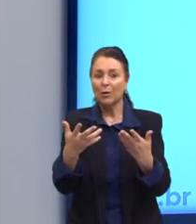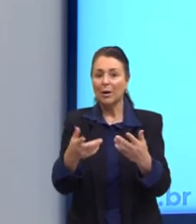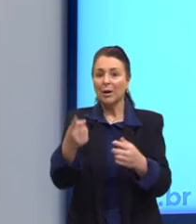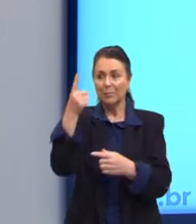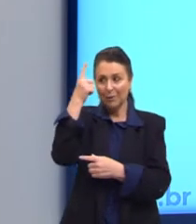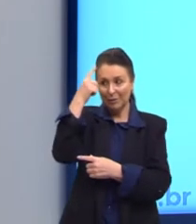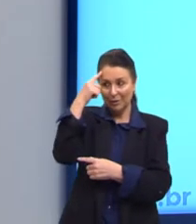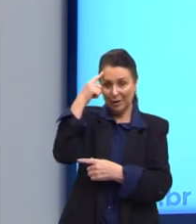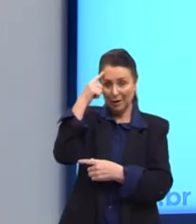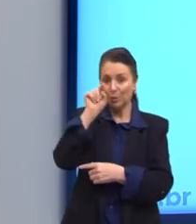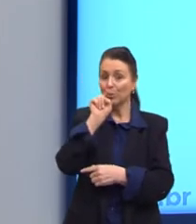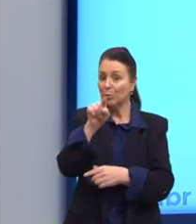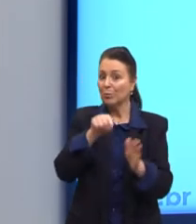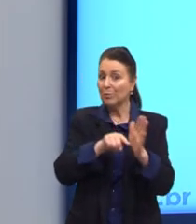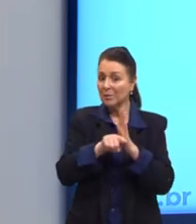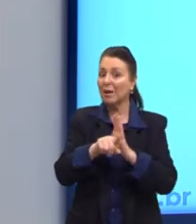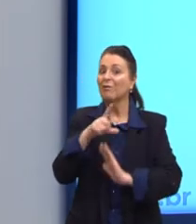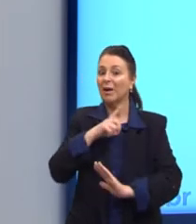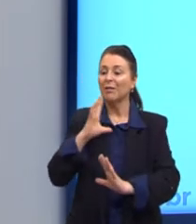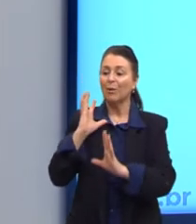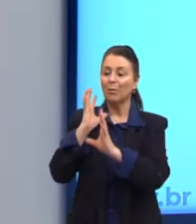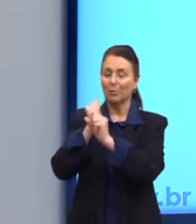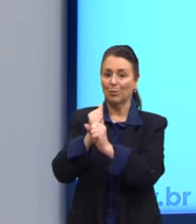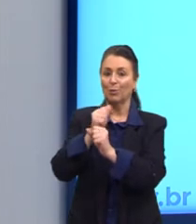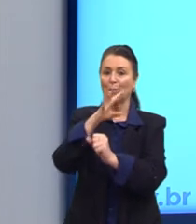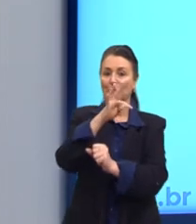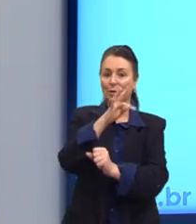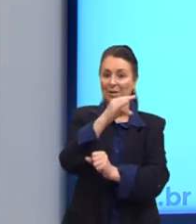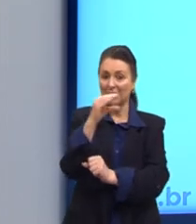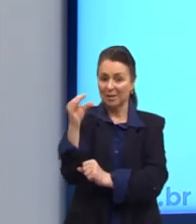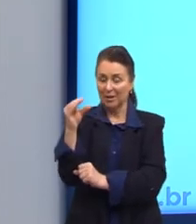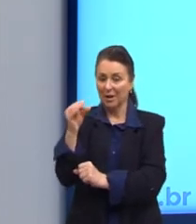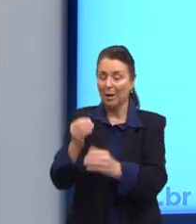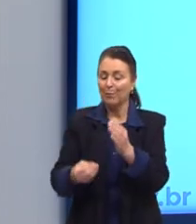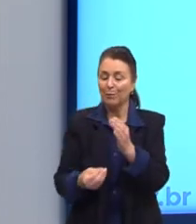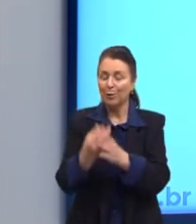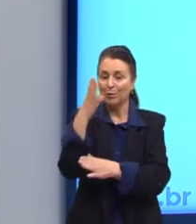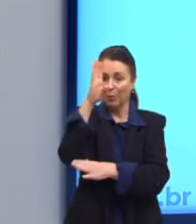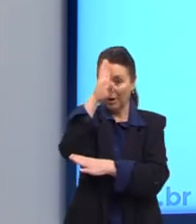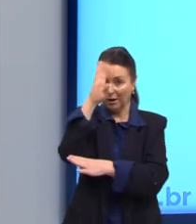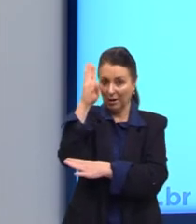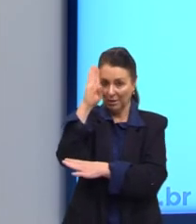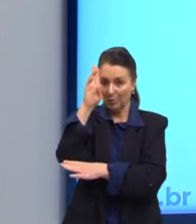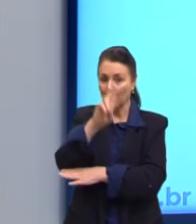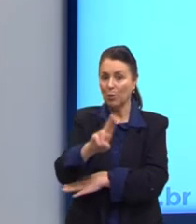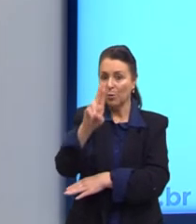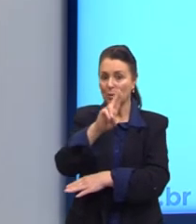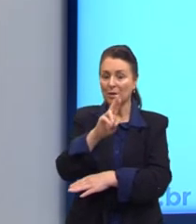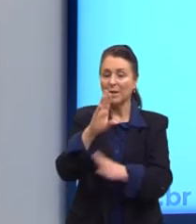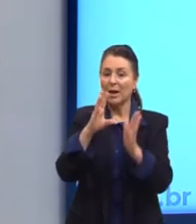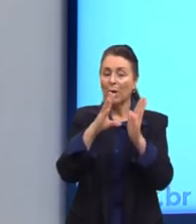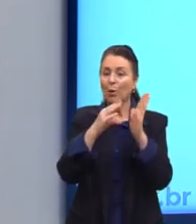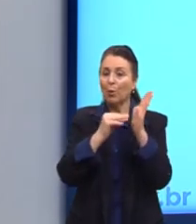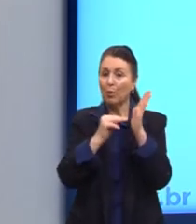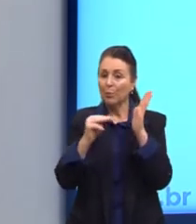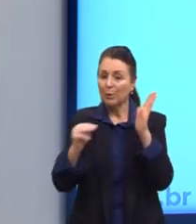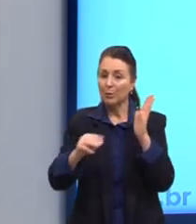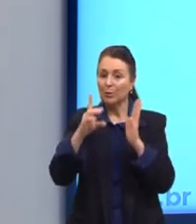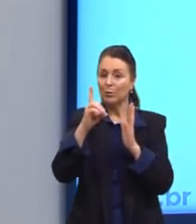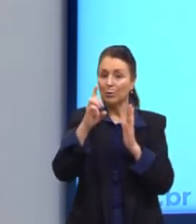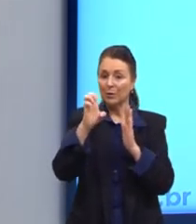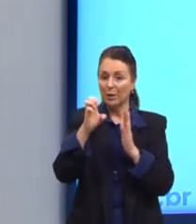geralmente os TCCs, enfim, a produção acadêmica, são métodos dedutivos. Olha, a indução,